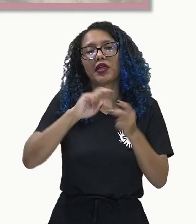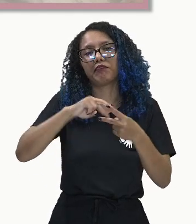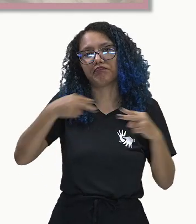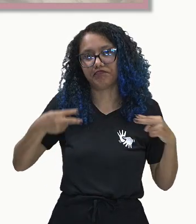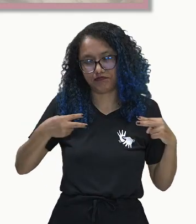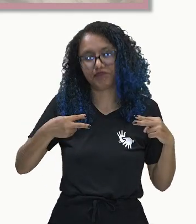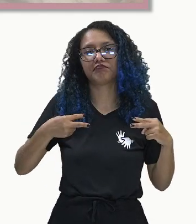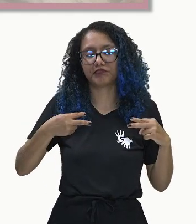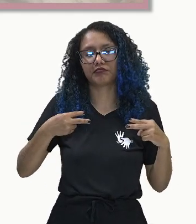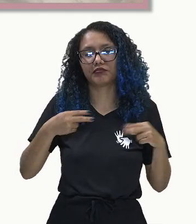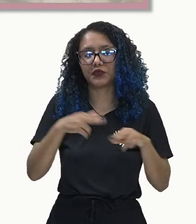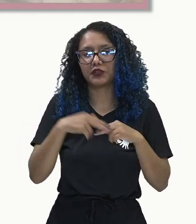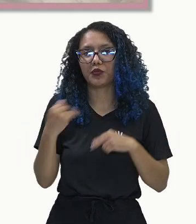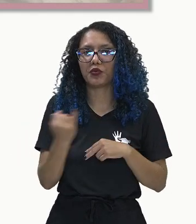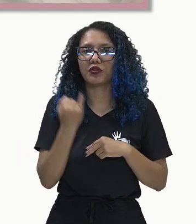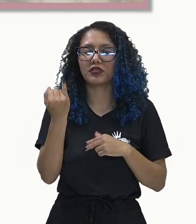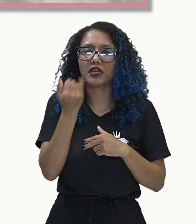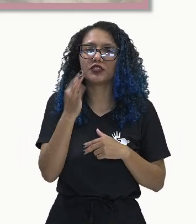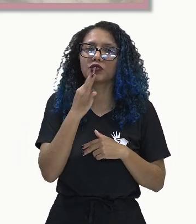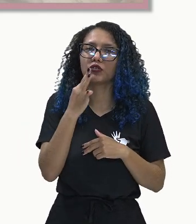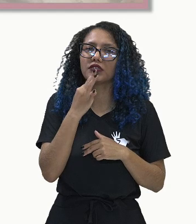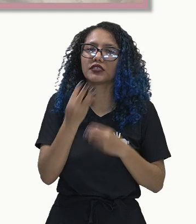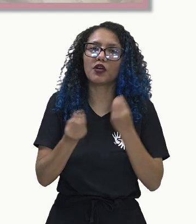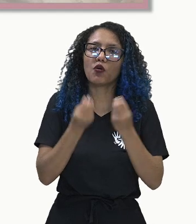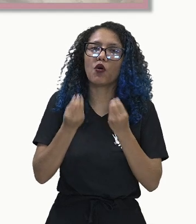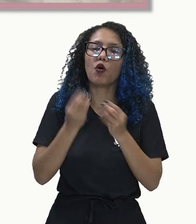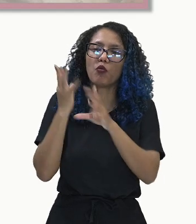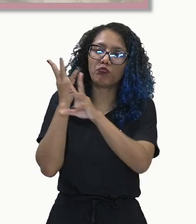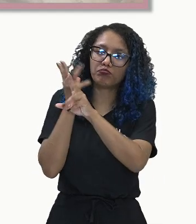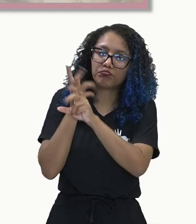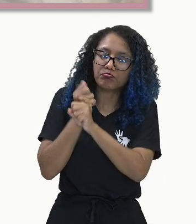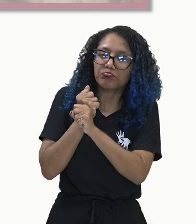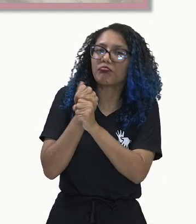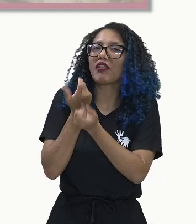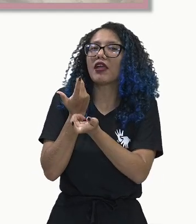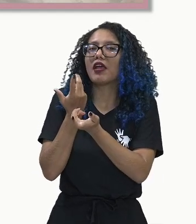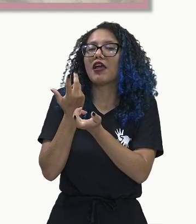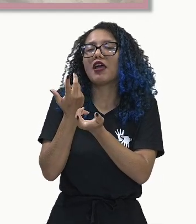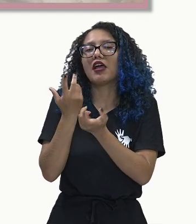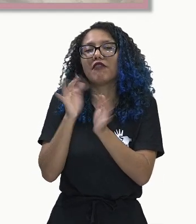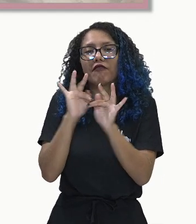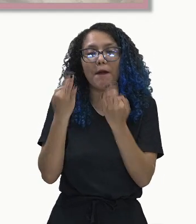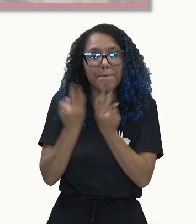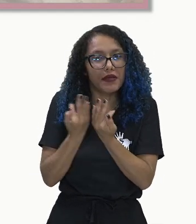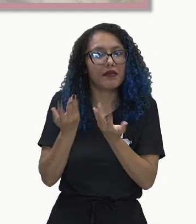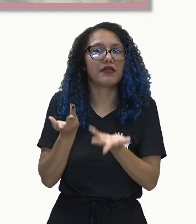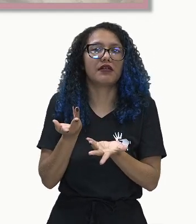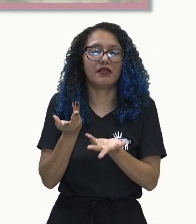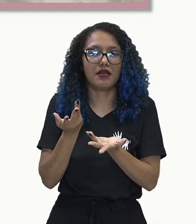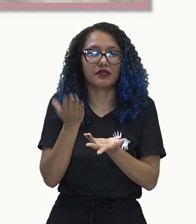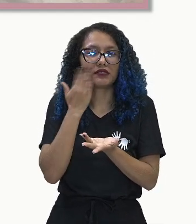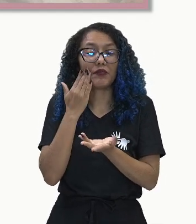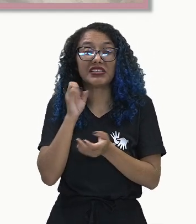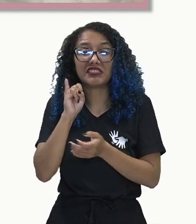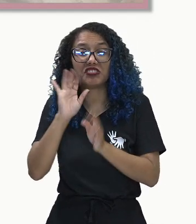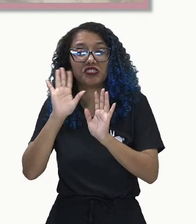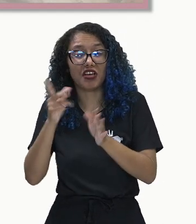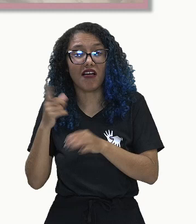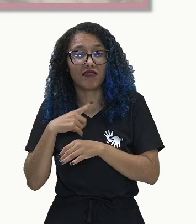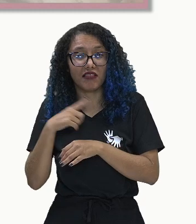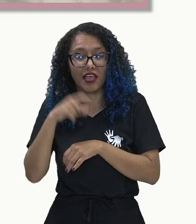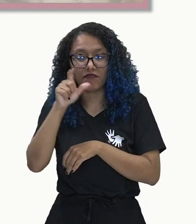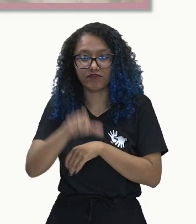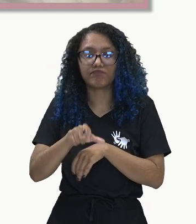entender um pouquinho do histórico familiar de linfomas, que aí a gente pode predeterminar se há